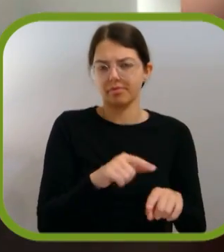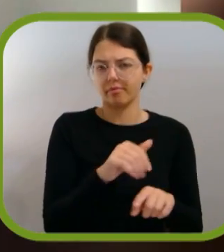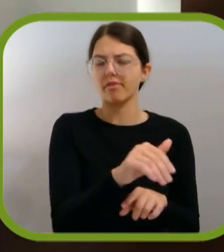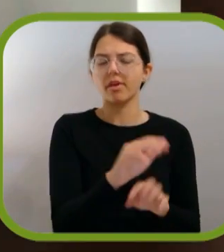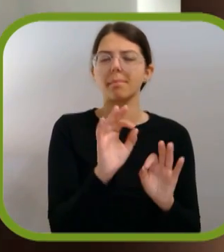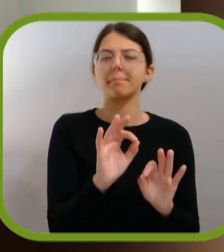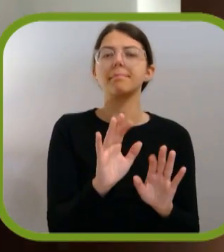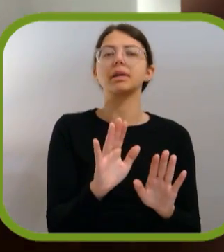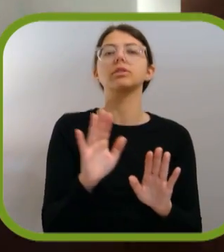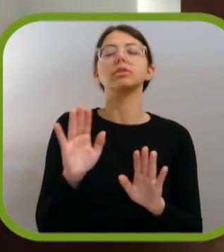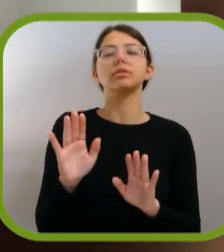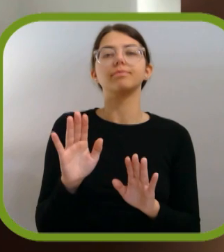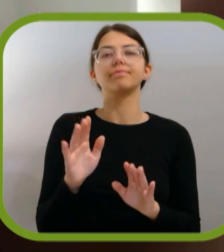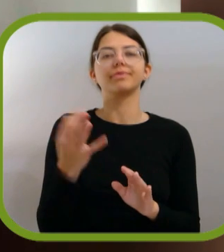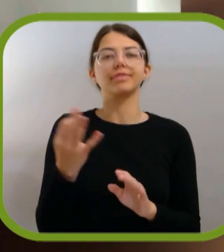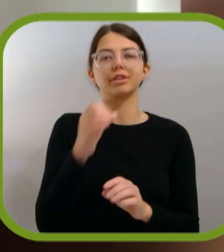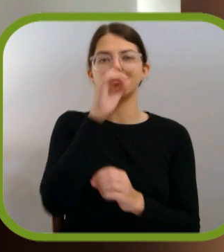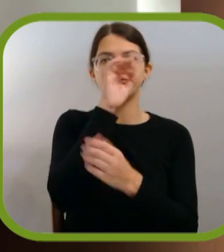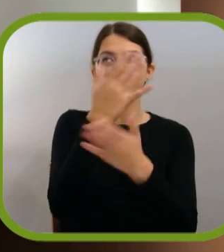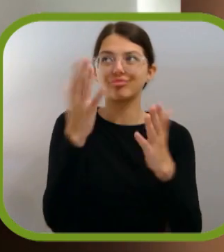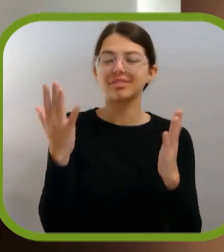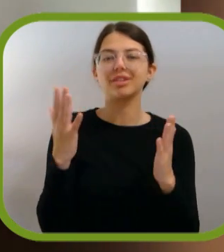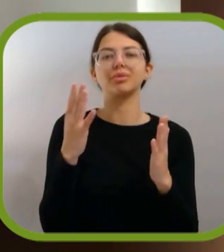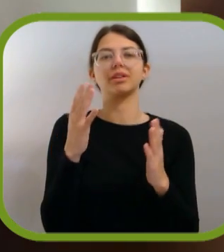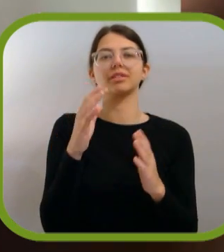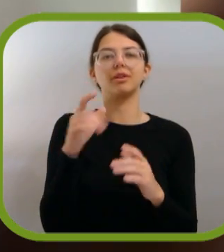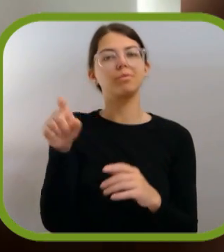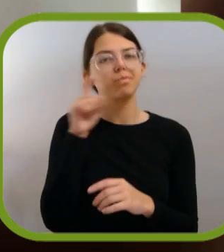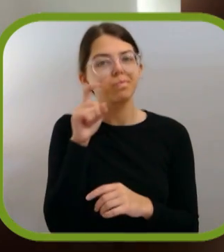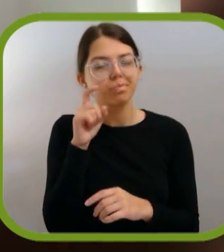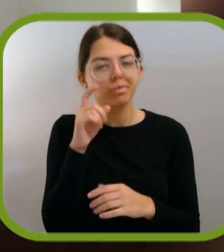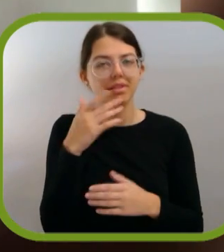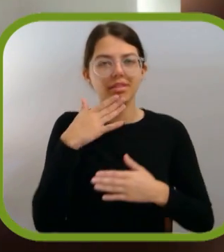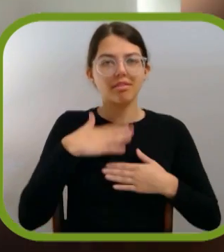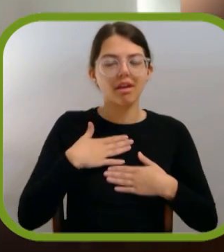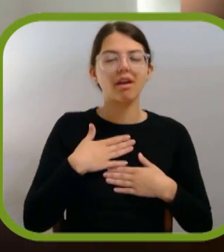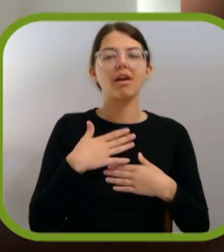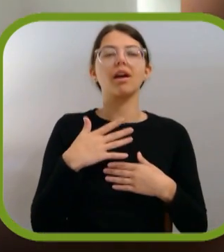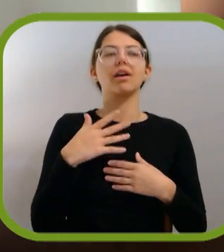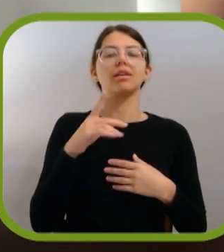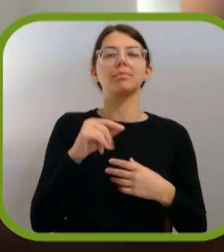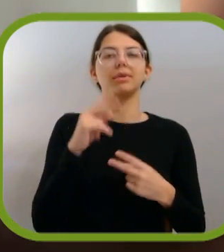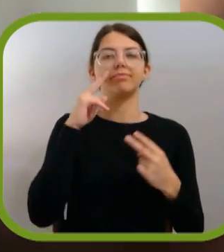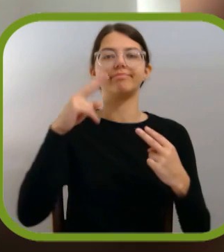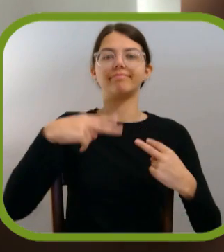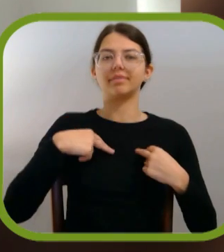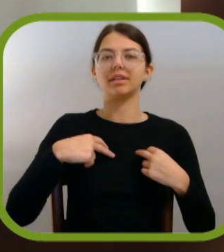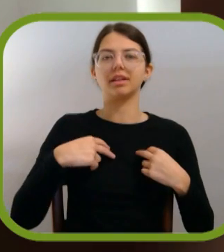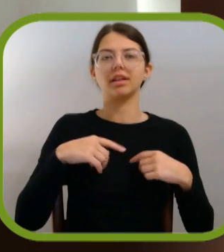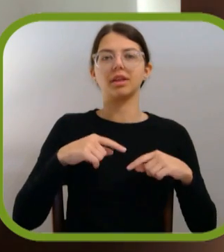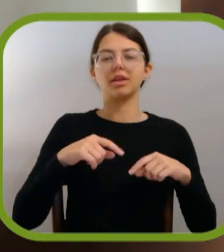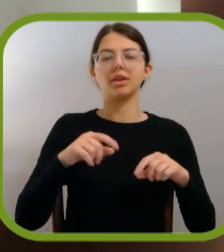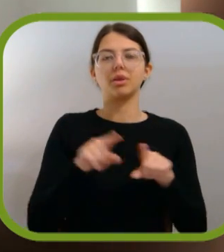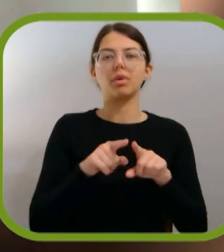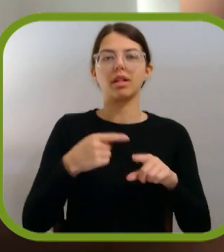voltar a sítios massificados, mas ficou aquela ideia de que realmente a natureza é um espaço de refúgio, um espaço de restauro